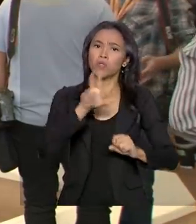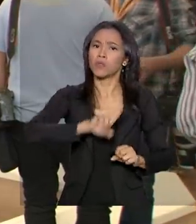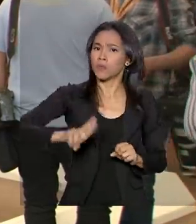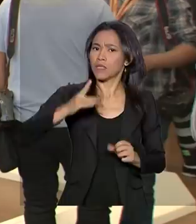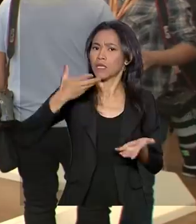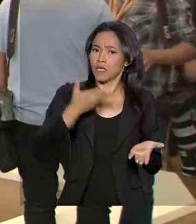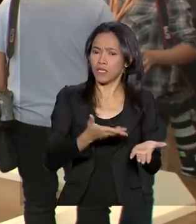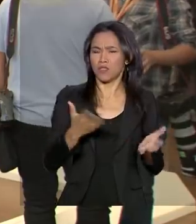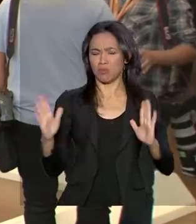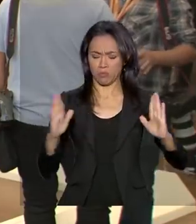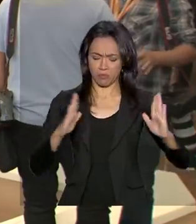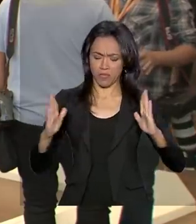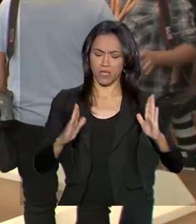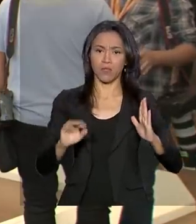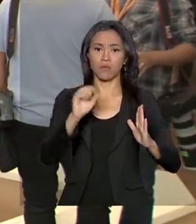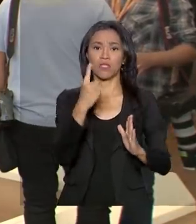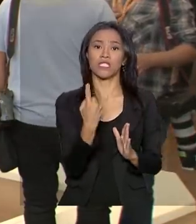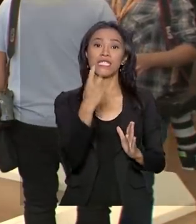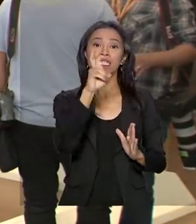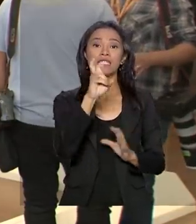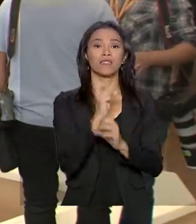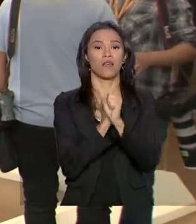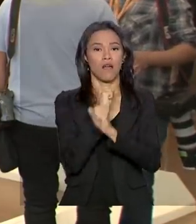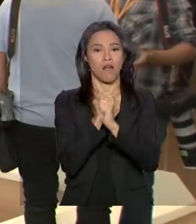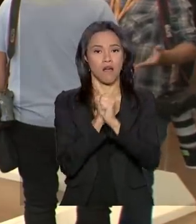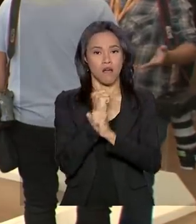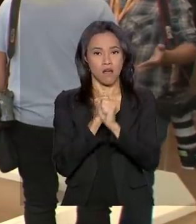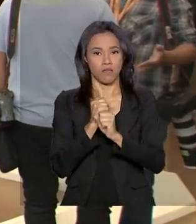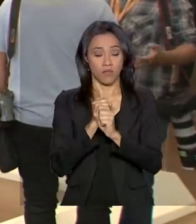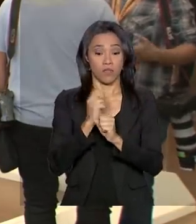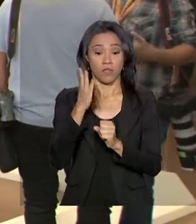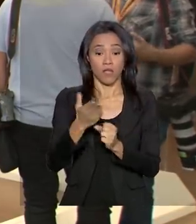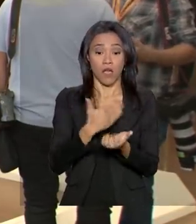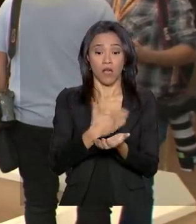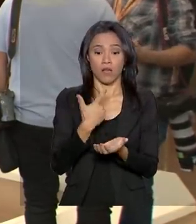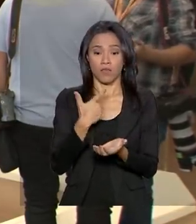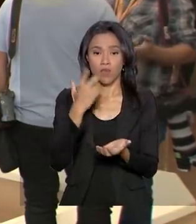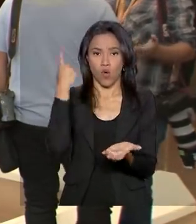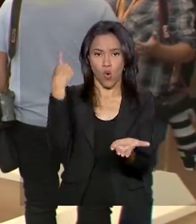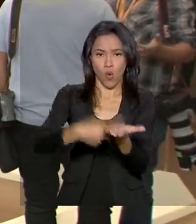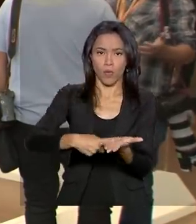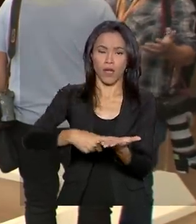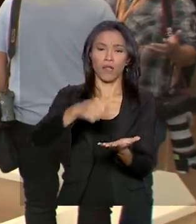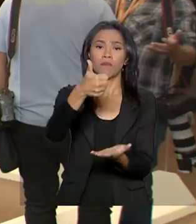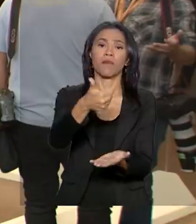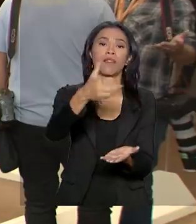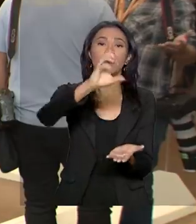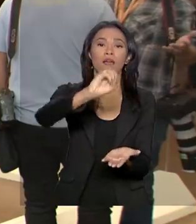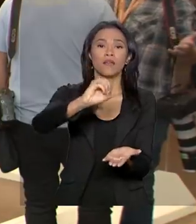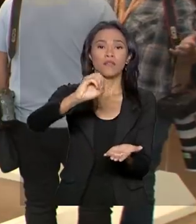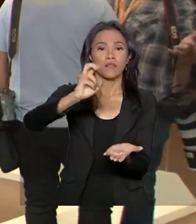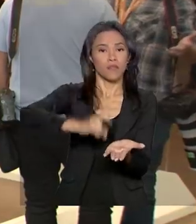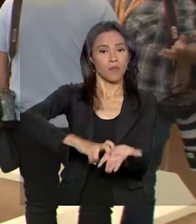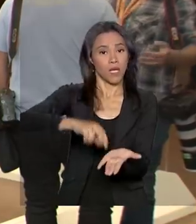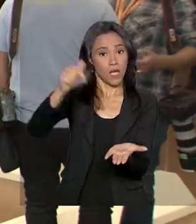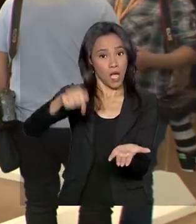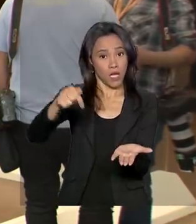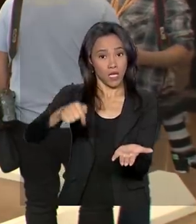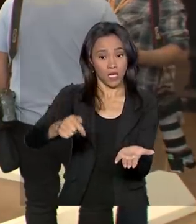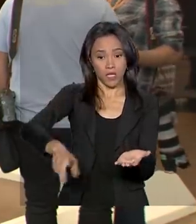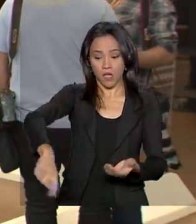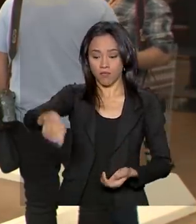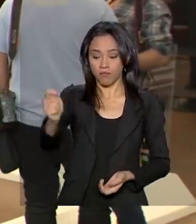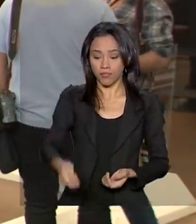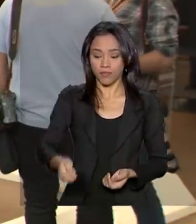pelos próximos 15 anos. O leilão está marcado para logo mais às 10 horas da manhã, aqui na sede da